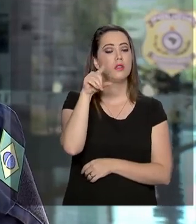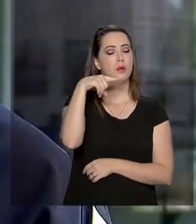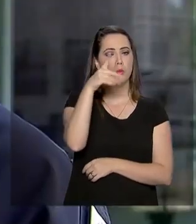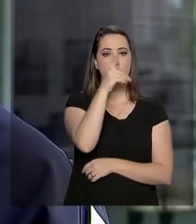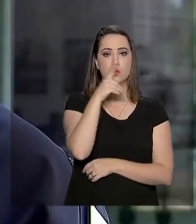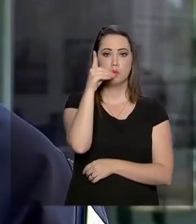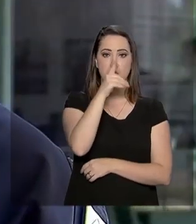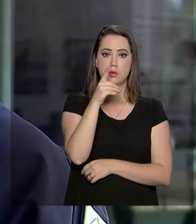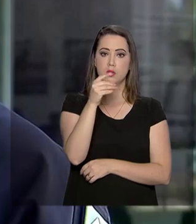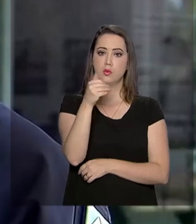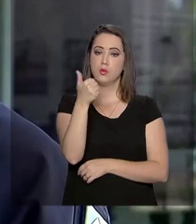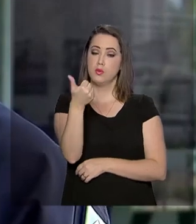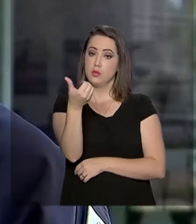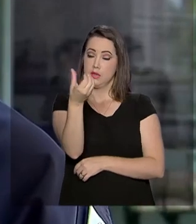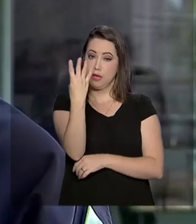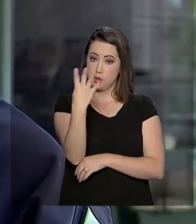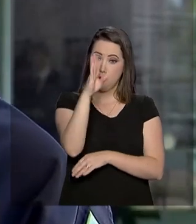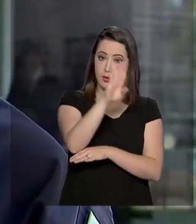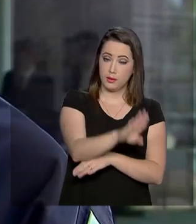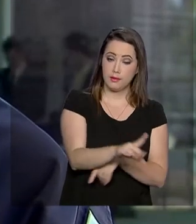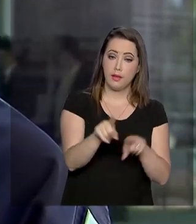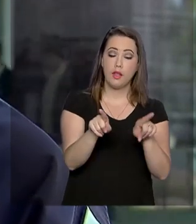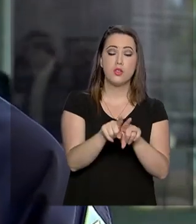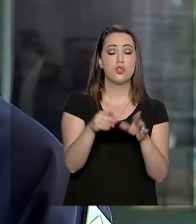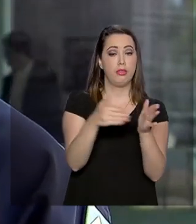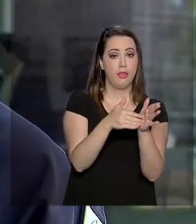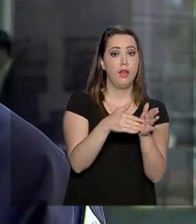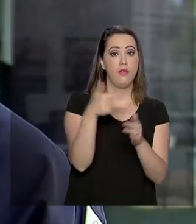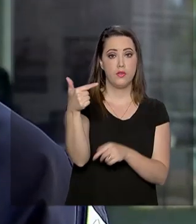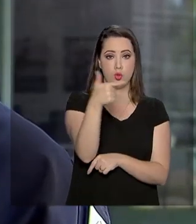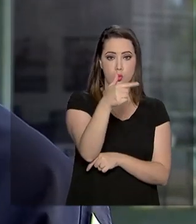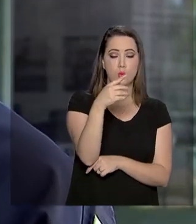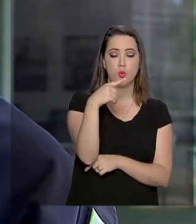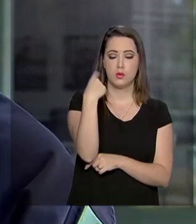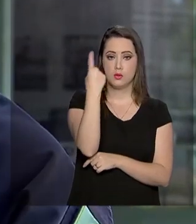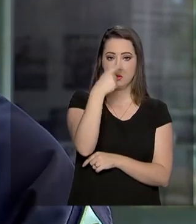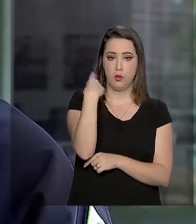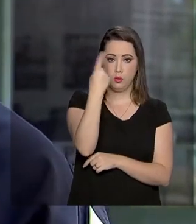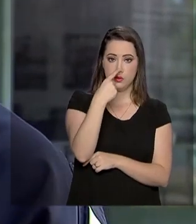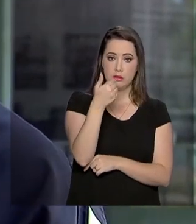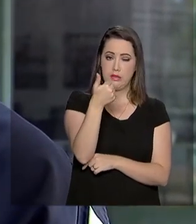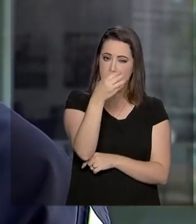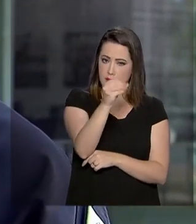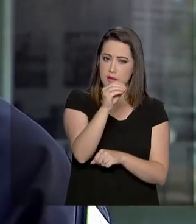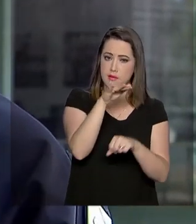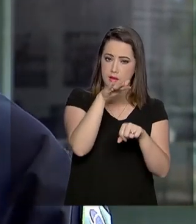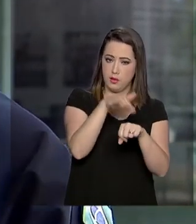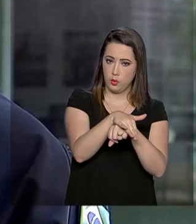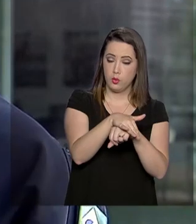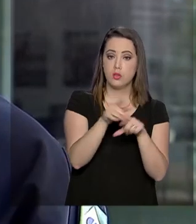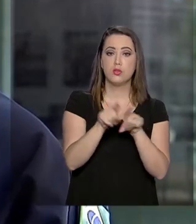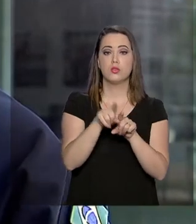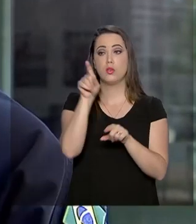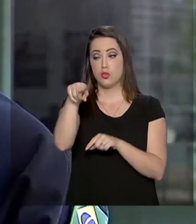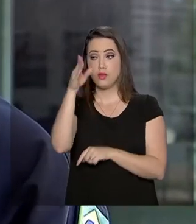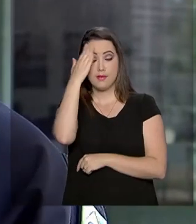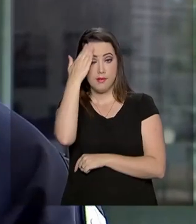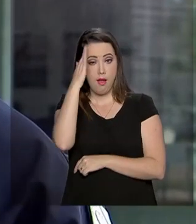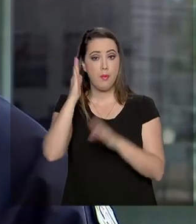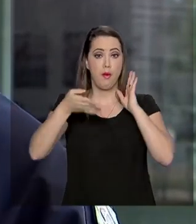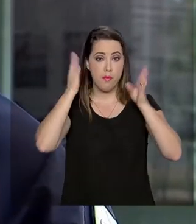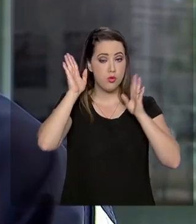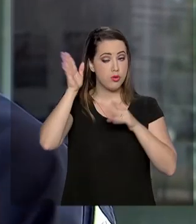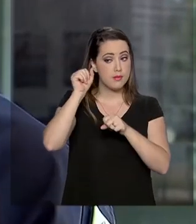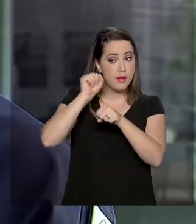22h. Os condutores desses veículos já sabem dessa restrição, então eles já procuram o local de apoio e ficam parados em postos de